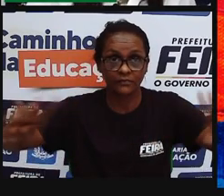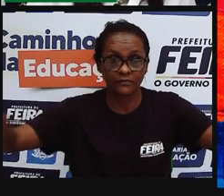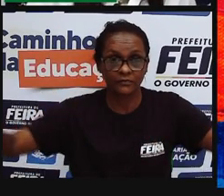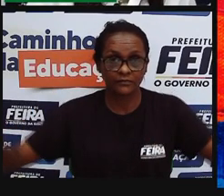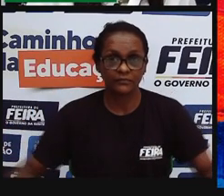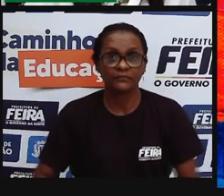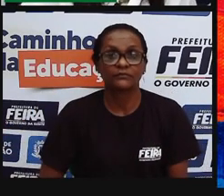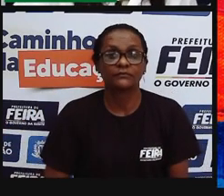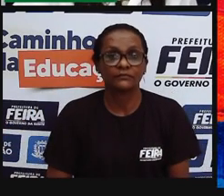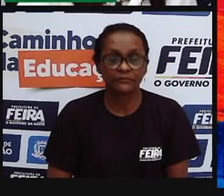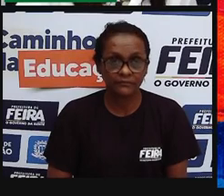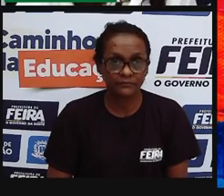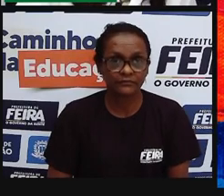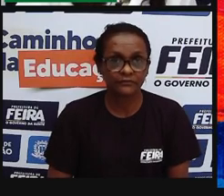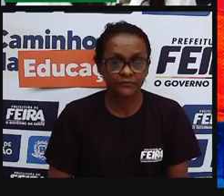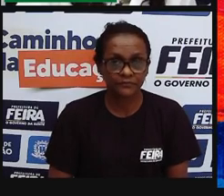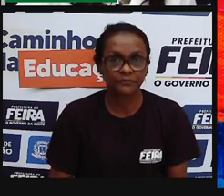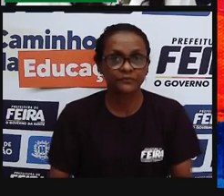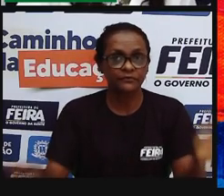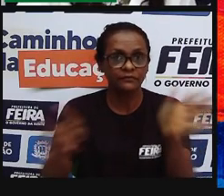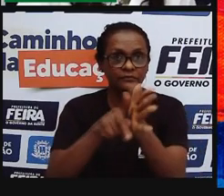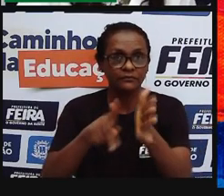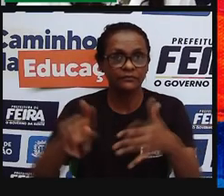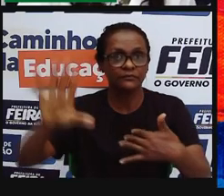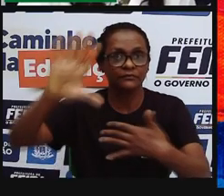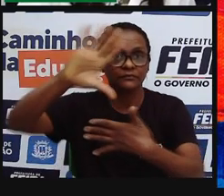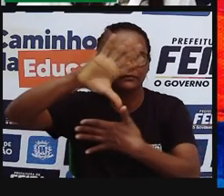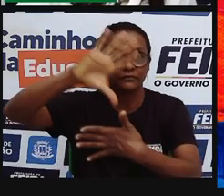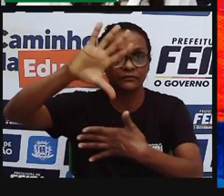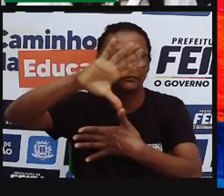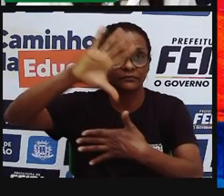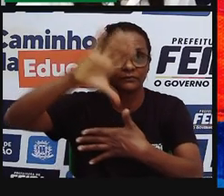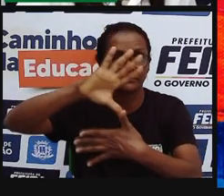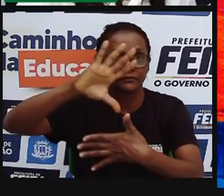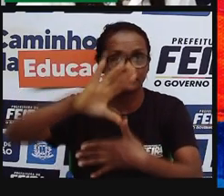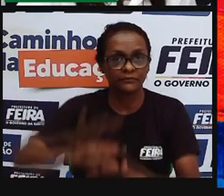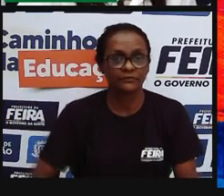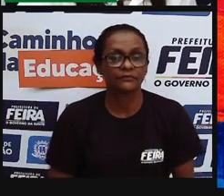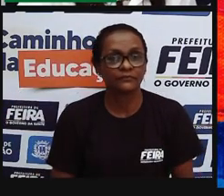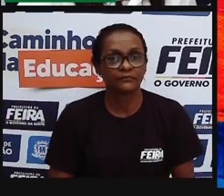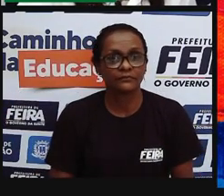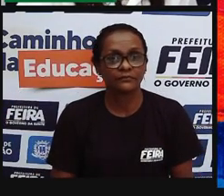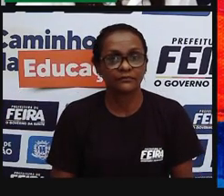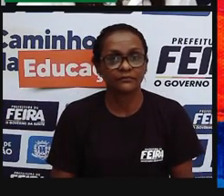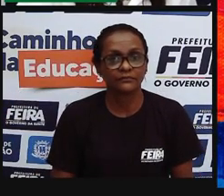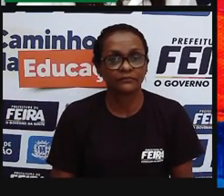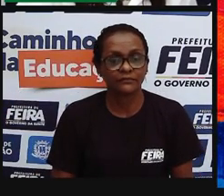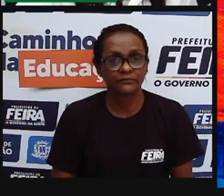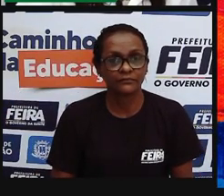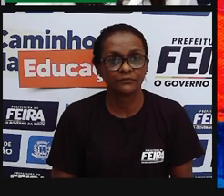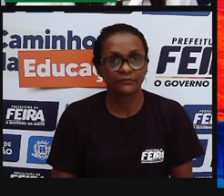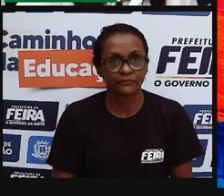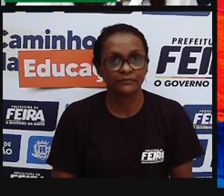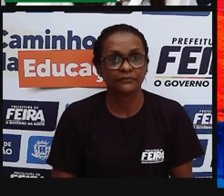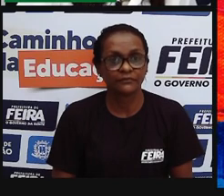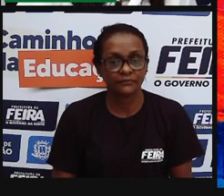brasileiros, e aí, a gente pode observar também, ó, que nós temos algumas, é,